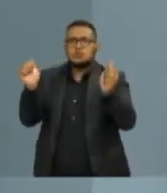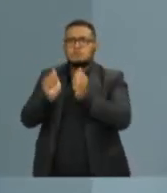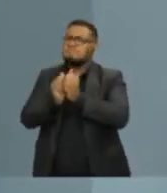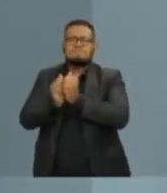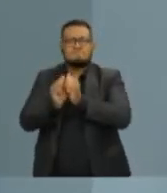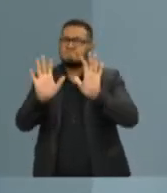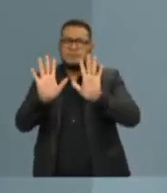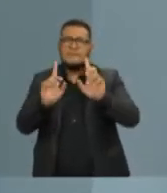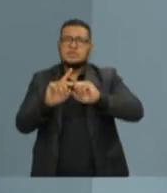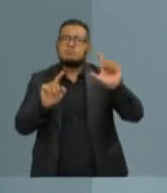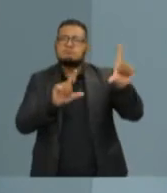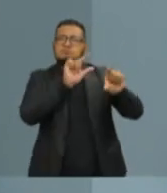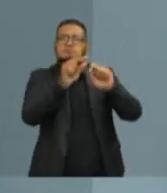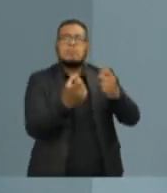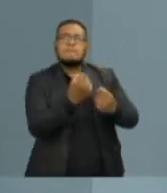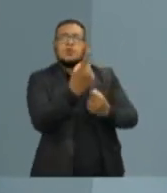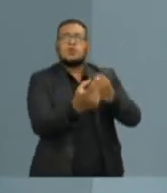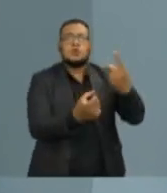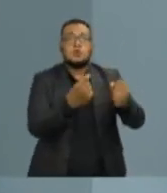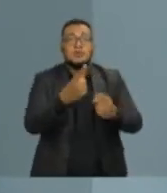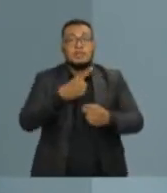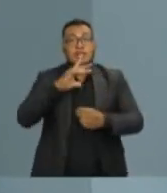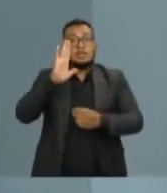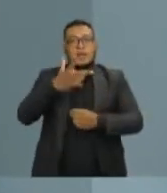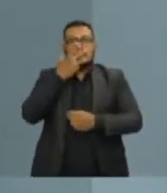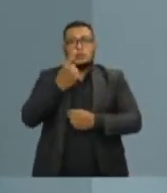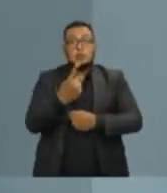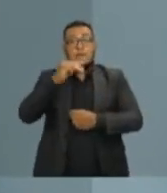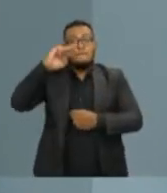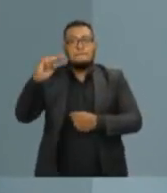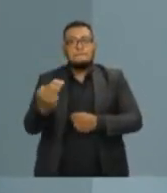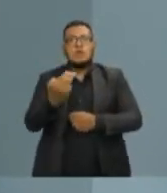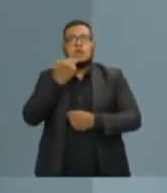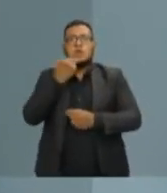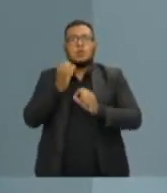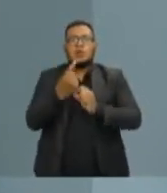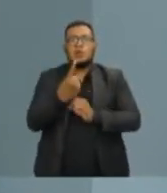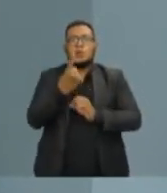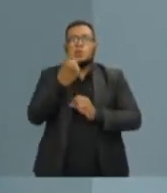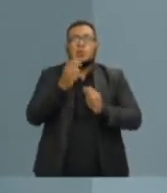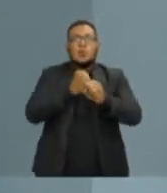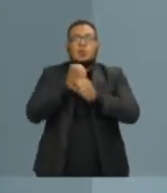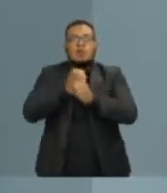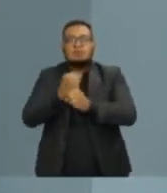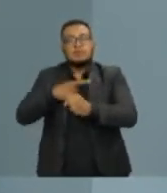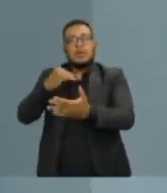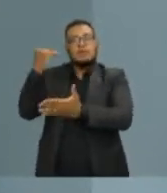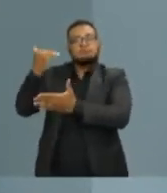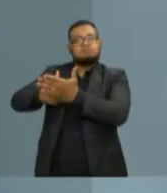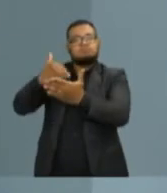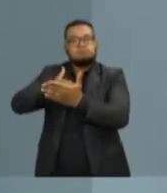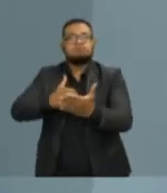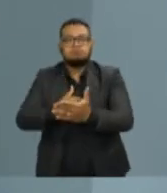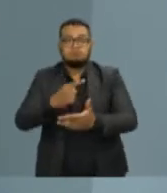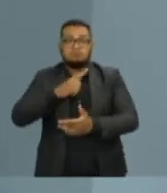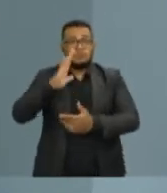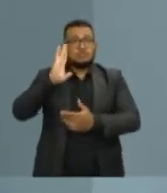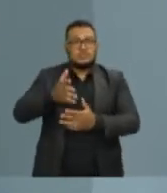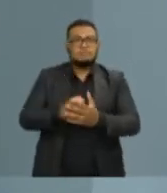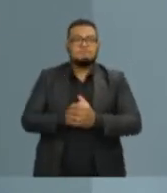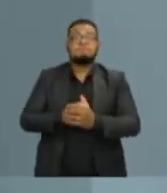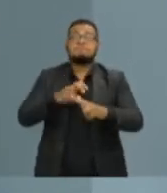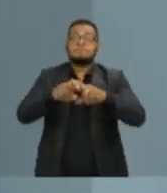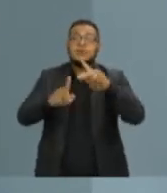gerando uma economia de mais de 1 milhão e 600 mil reais em apenas um ano e 10 meses de mandato. Dinheiro esse que é utilizado pela população